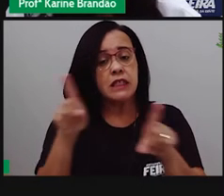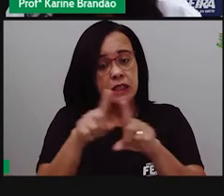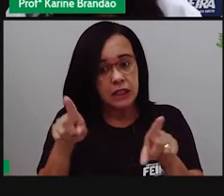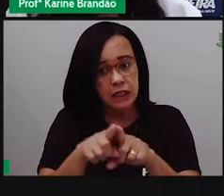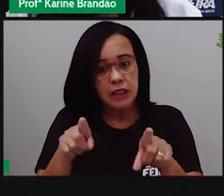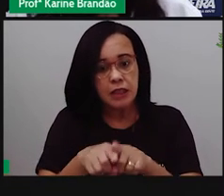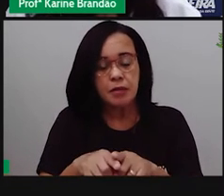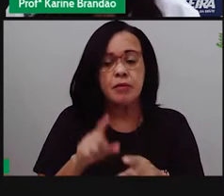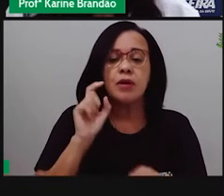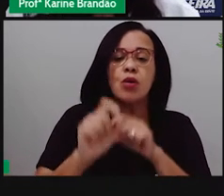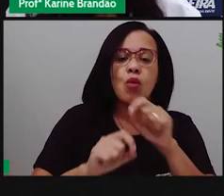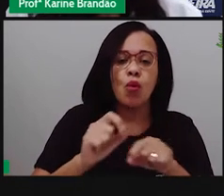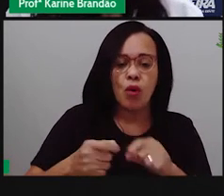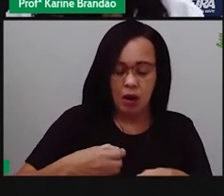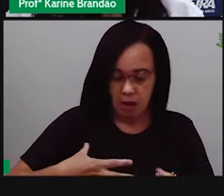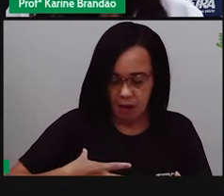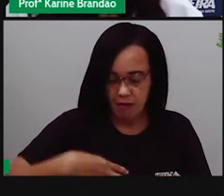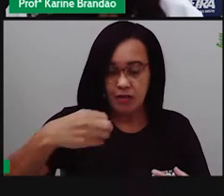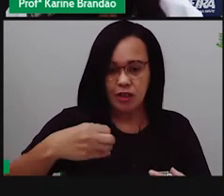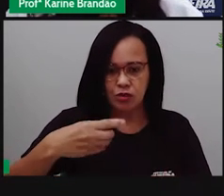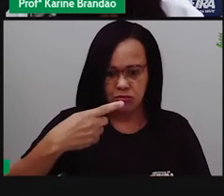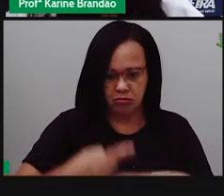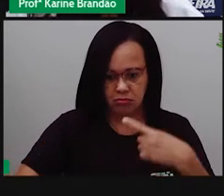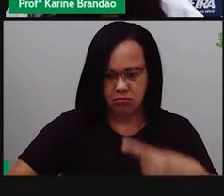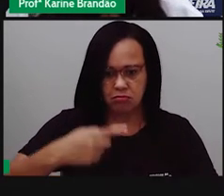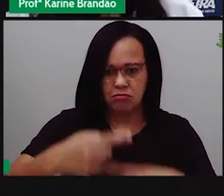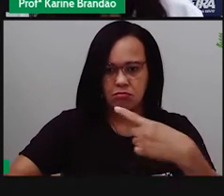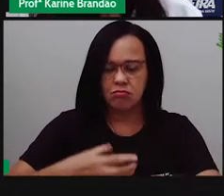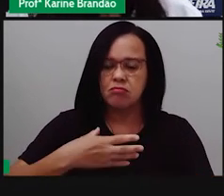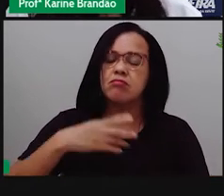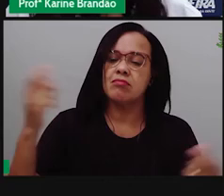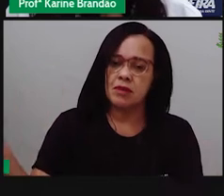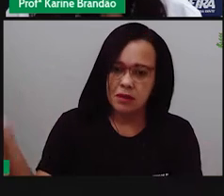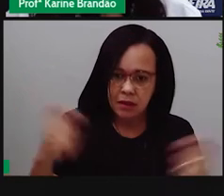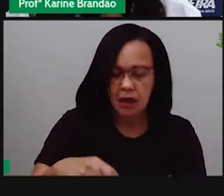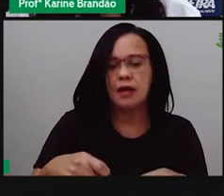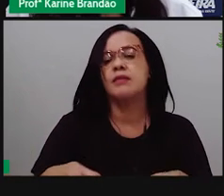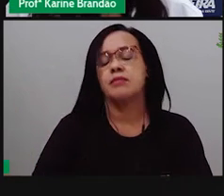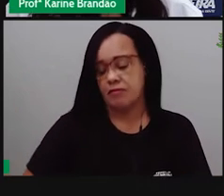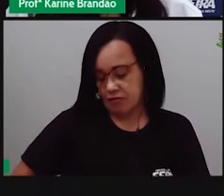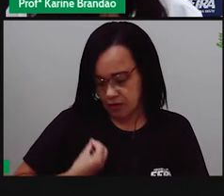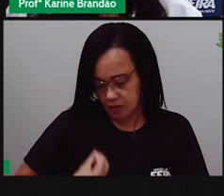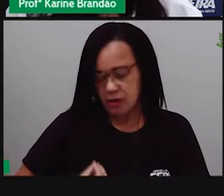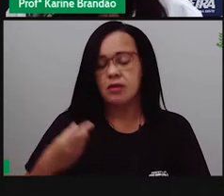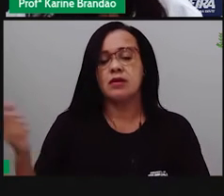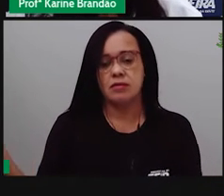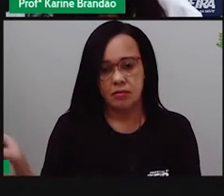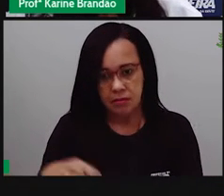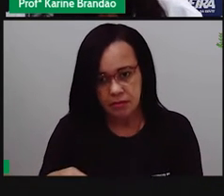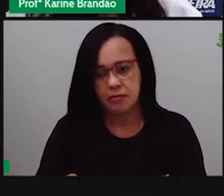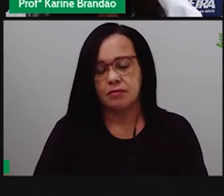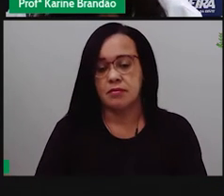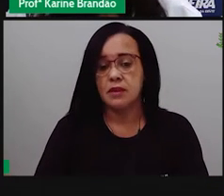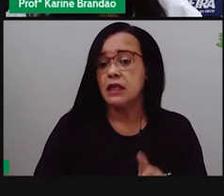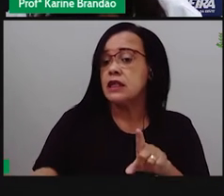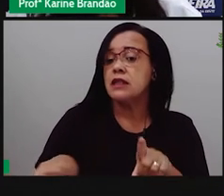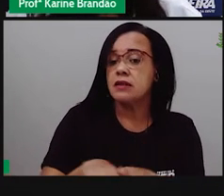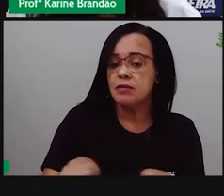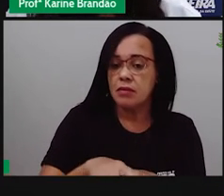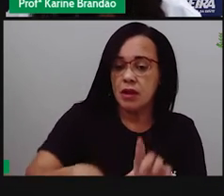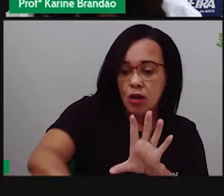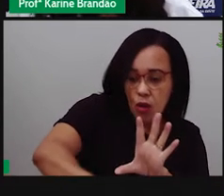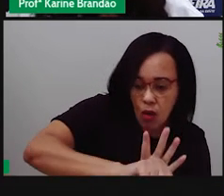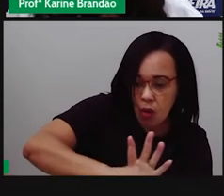E aí, quando eles se reproduzem, eles vão passar as suas características, né, para os seus filhos, né,